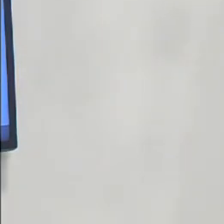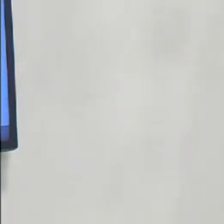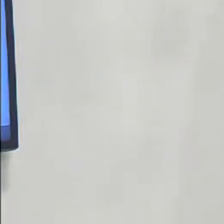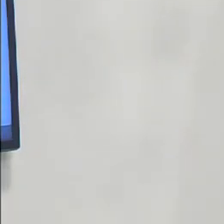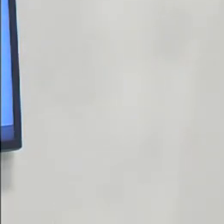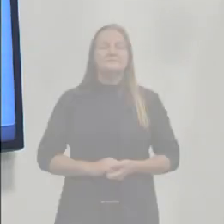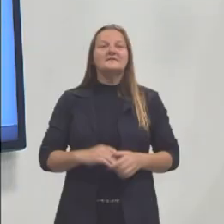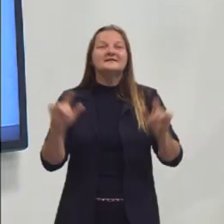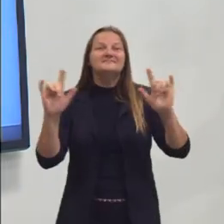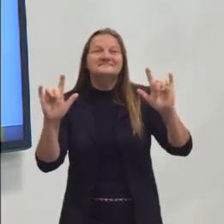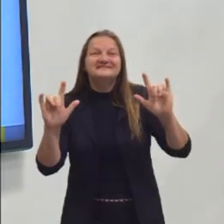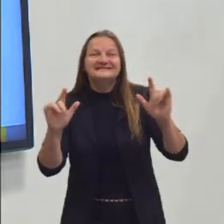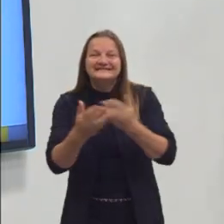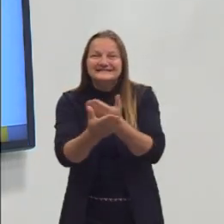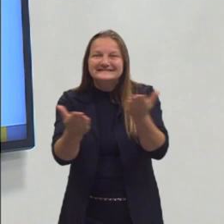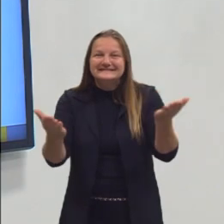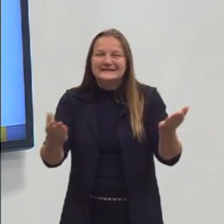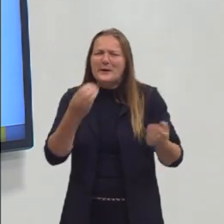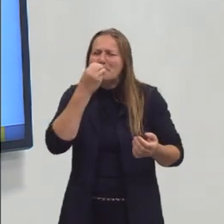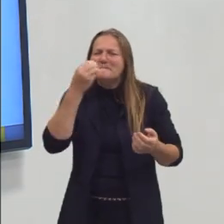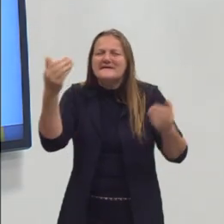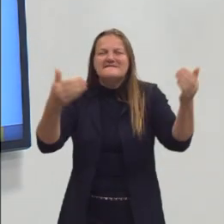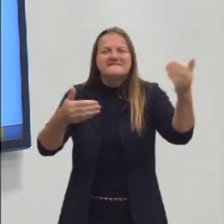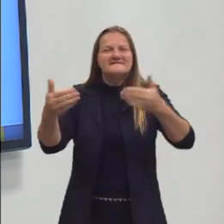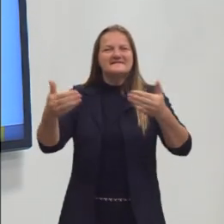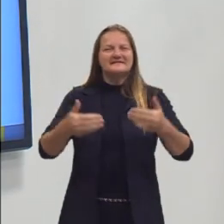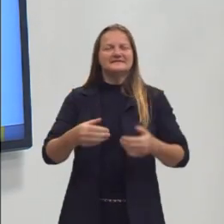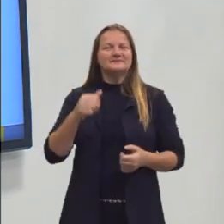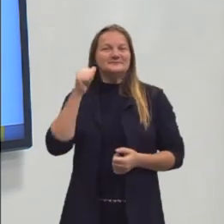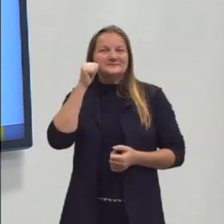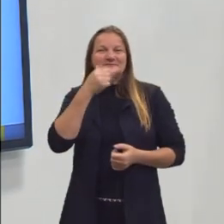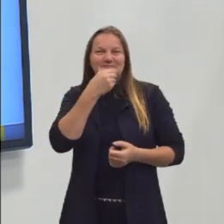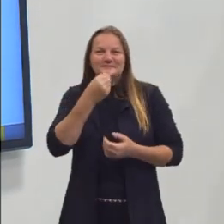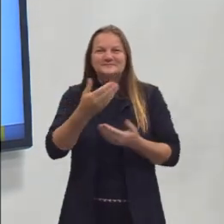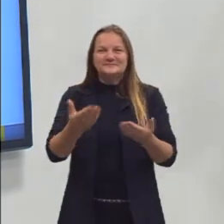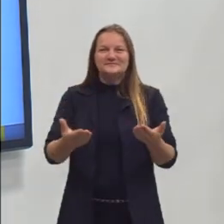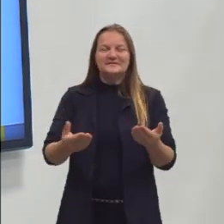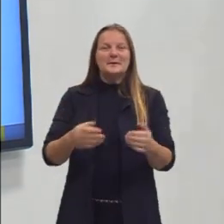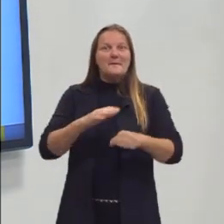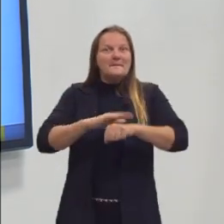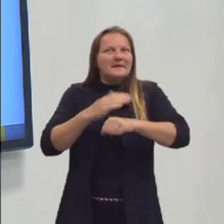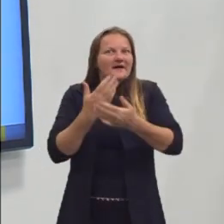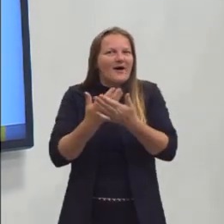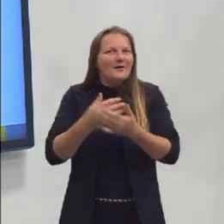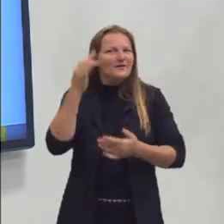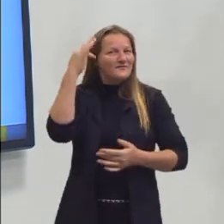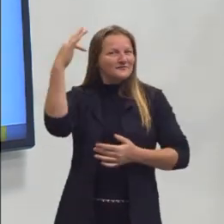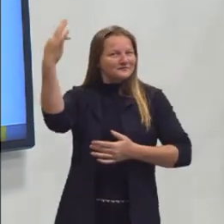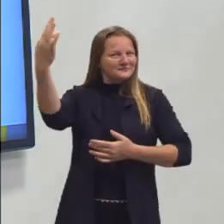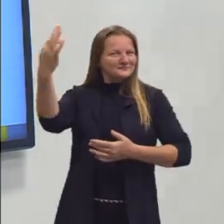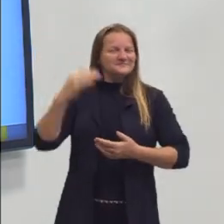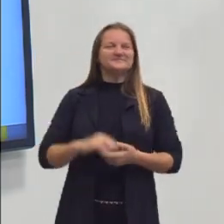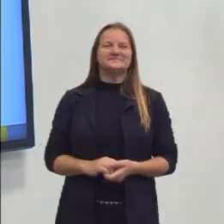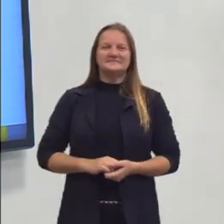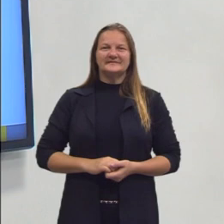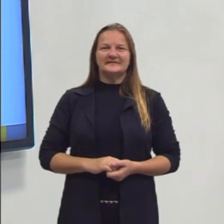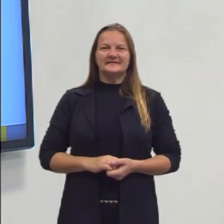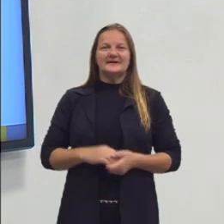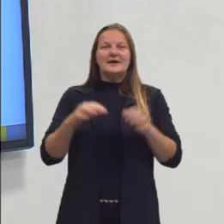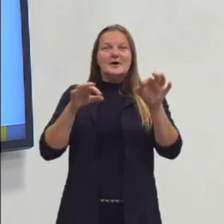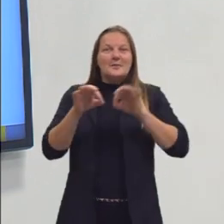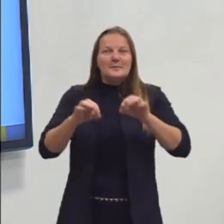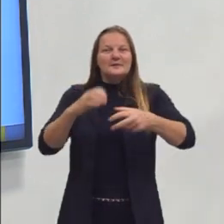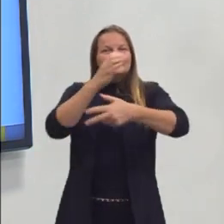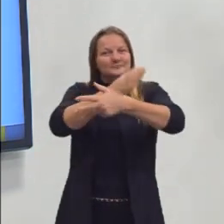E aí, rapaziada, tudo bem? Sejam todos bem-vindos, todas bem-vindas para mais uma aula de filosofia desse